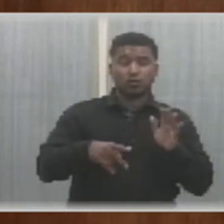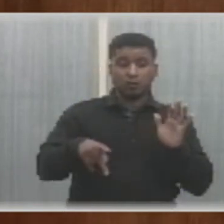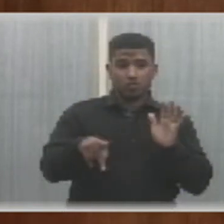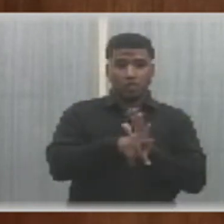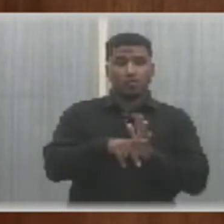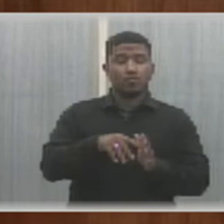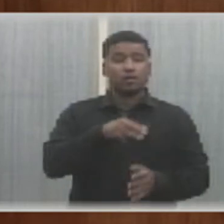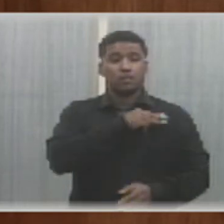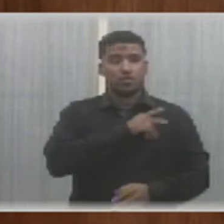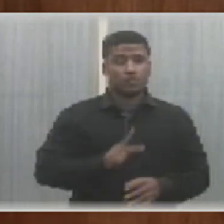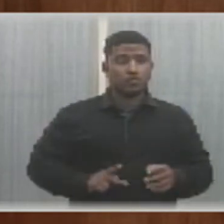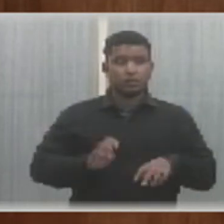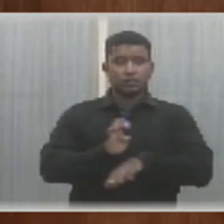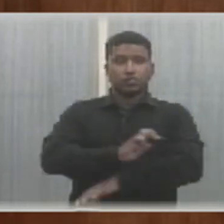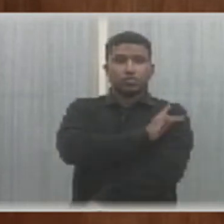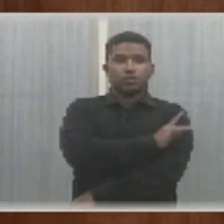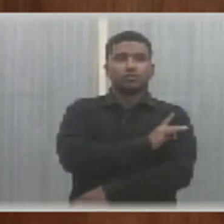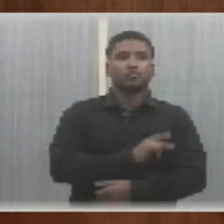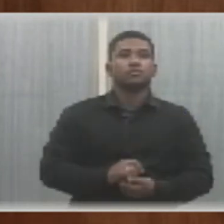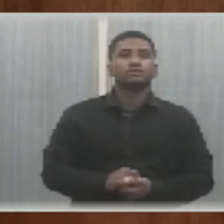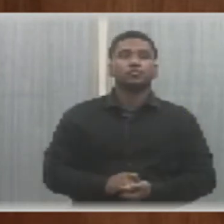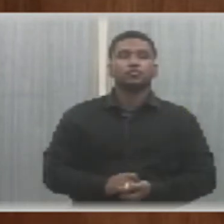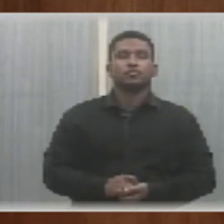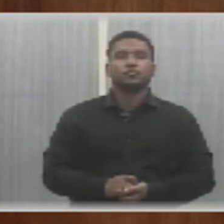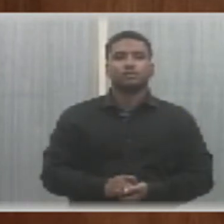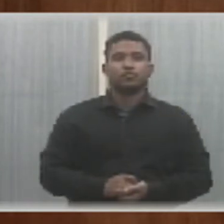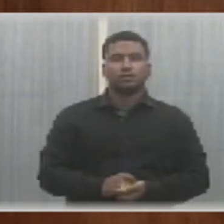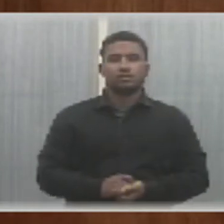Público do estado do Piauí e das outras providências.